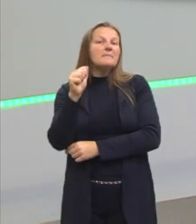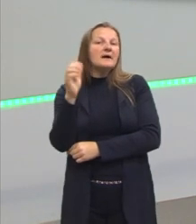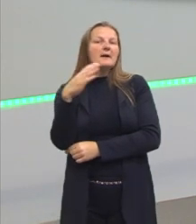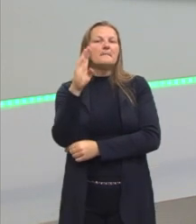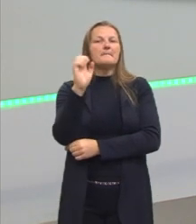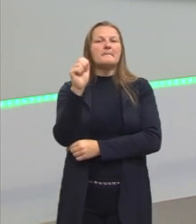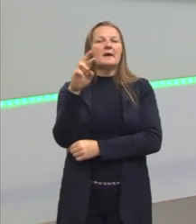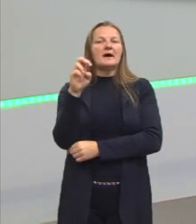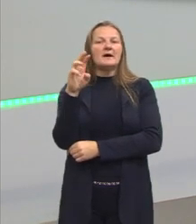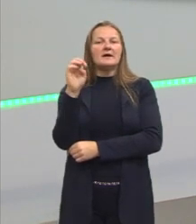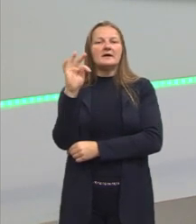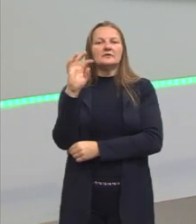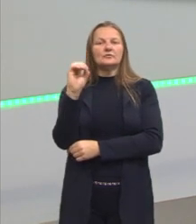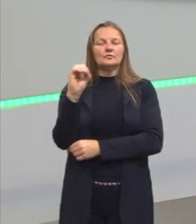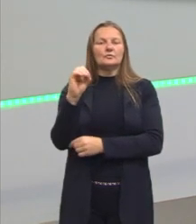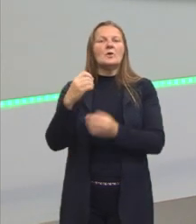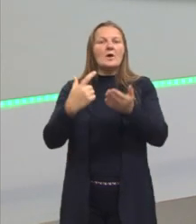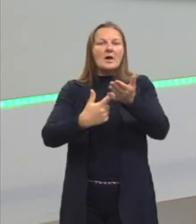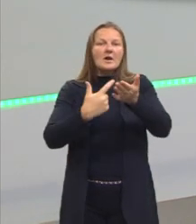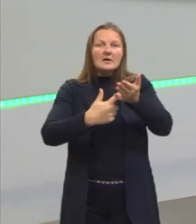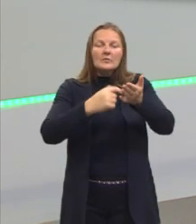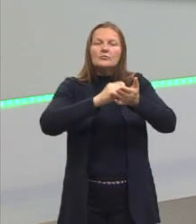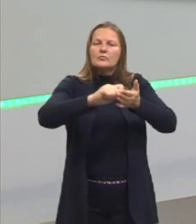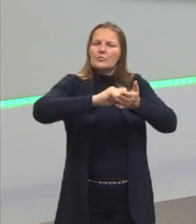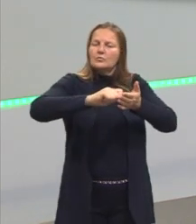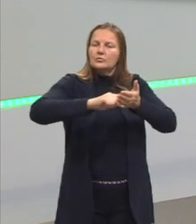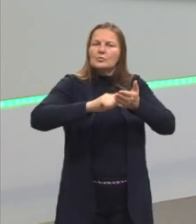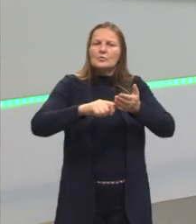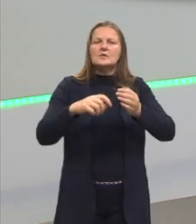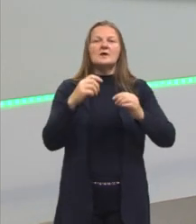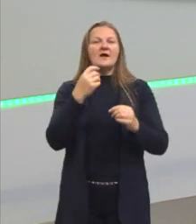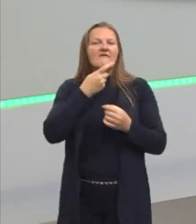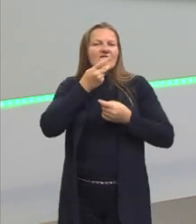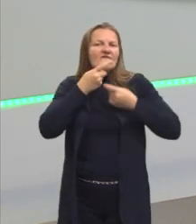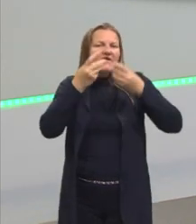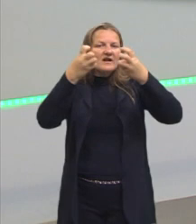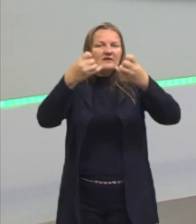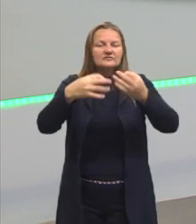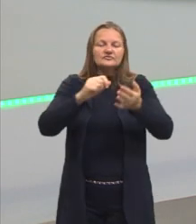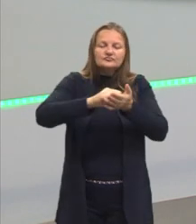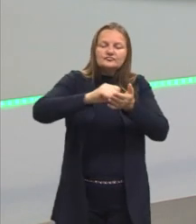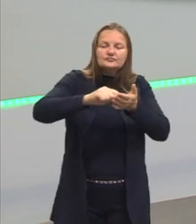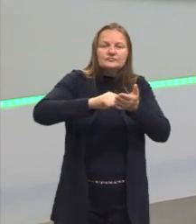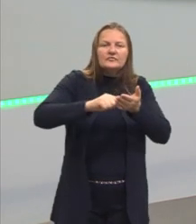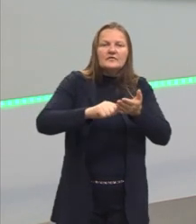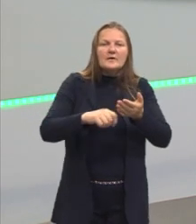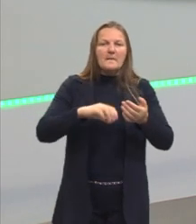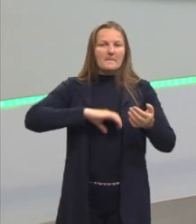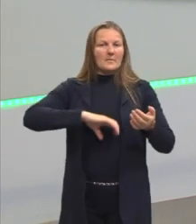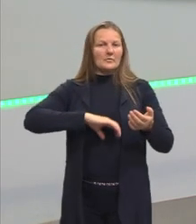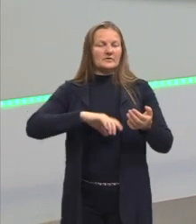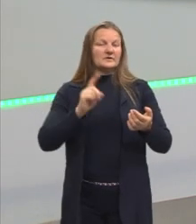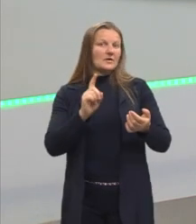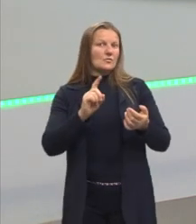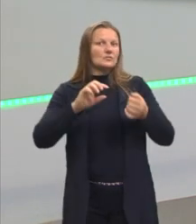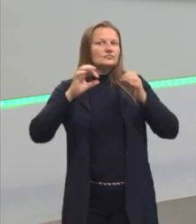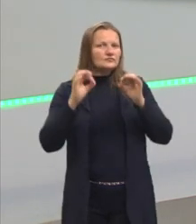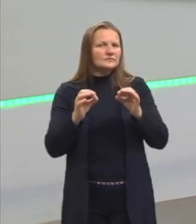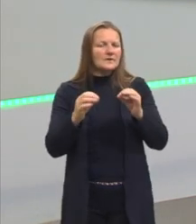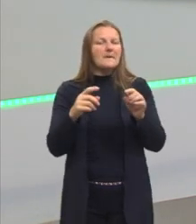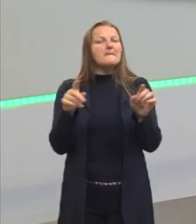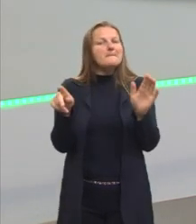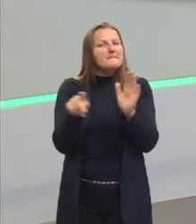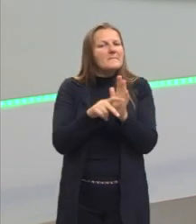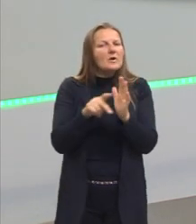utiliza uma linguagem mais coloquial. Mas isso não quer dizer que ele escreve mal a língua portuguesa, como ele foi, inclusive,